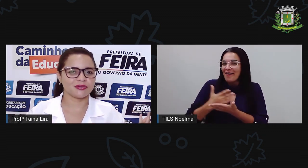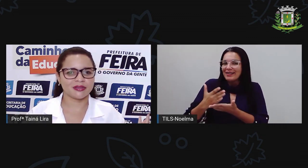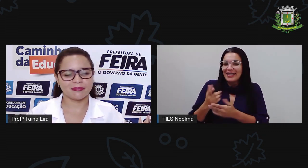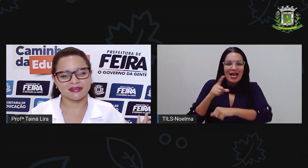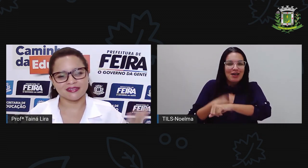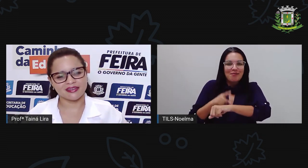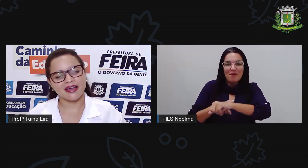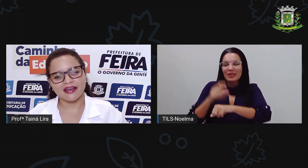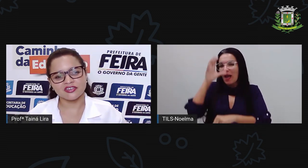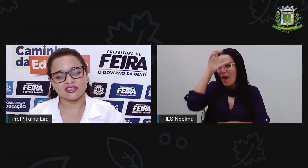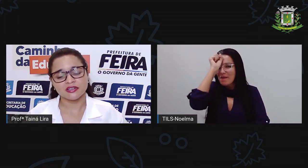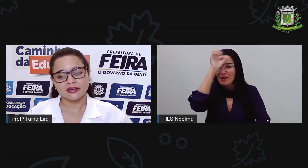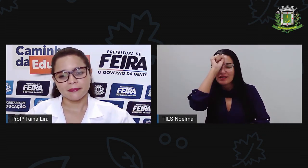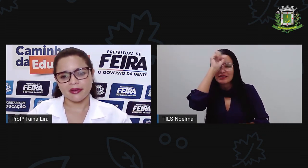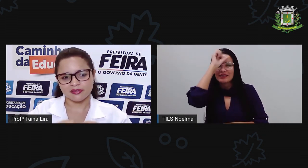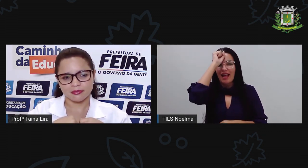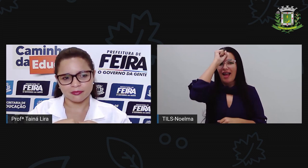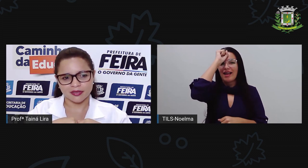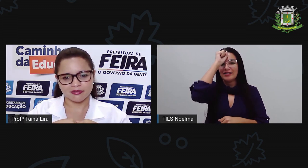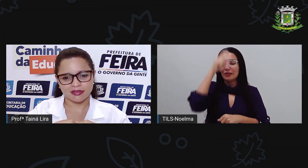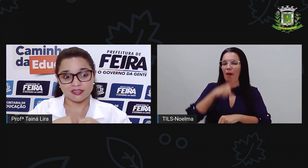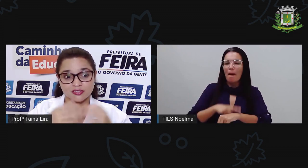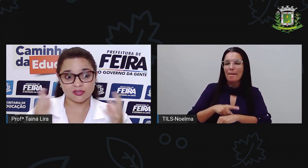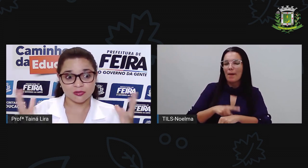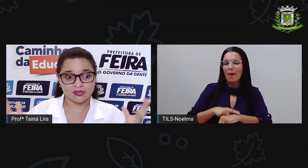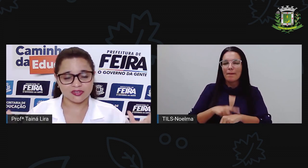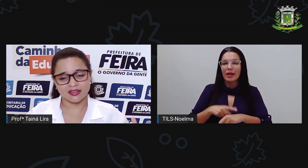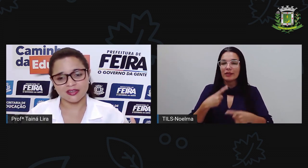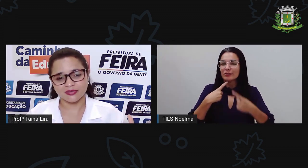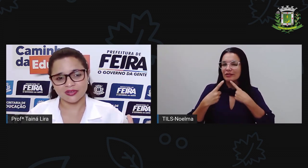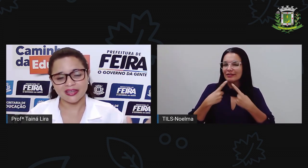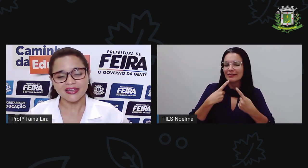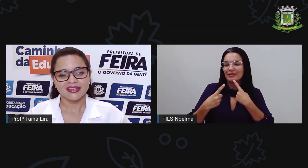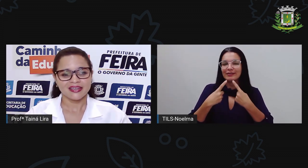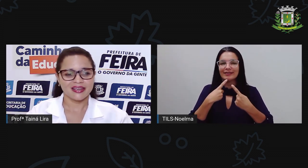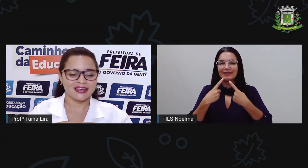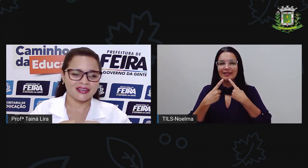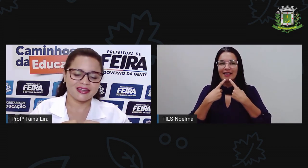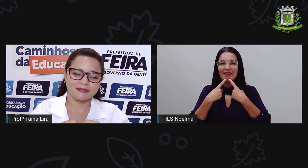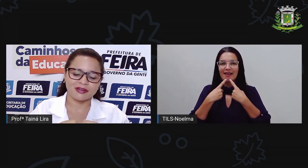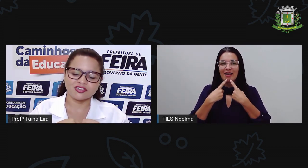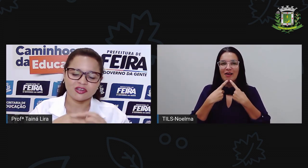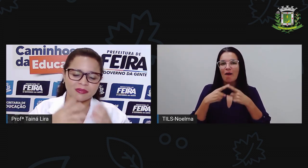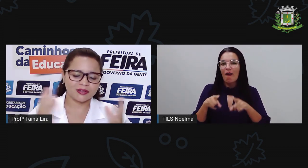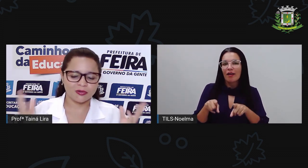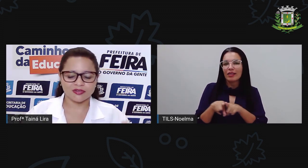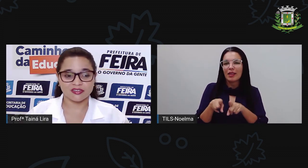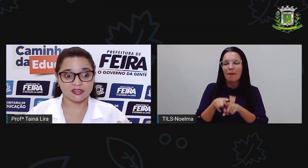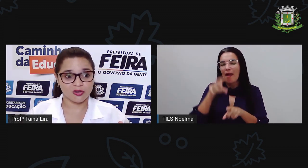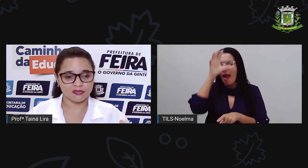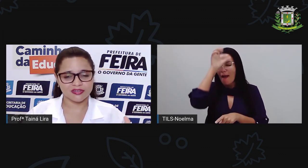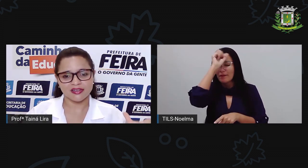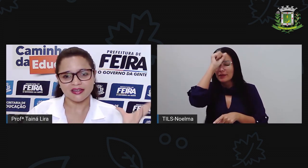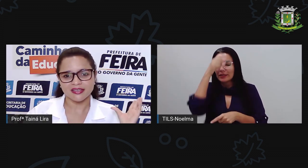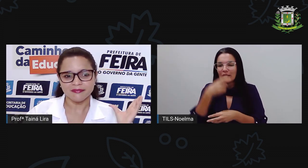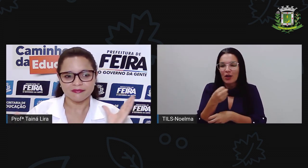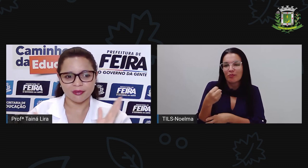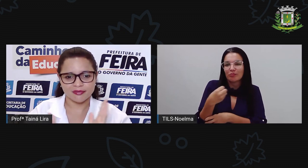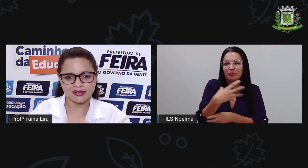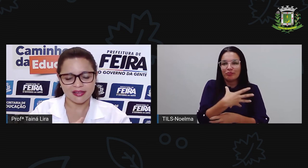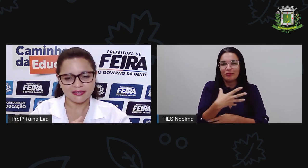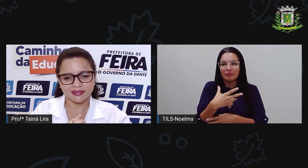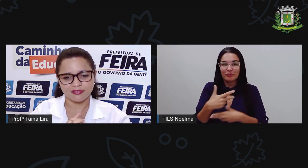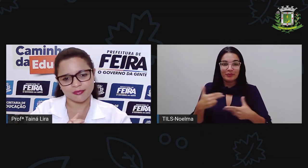momento de muita aprendizagem, mais um momento aqui de discussão, né? Para a gente aprender coisas novas. E aí,